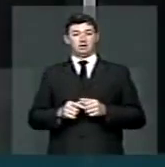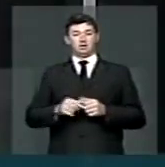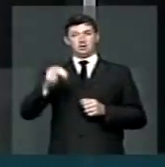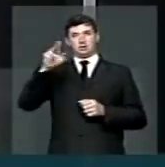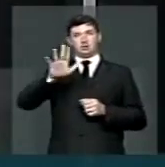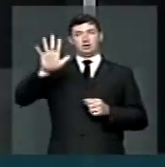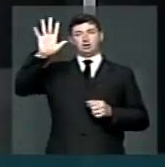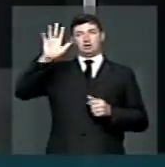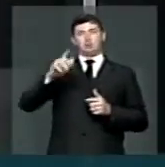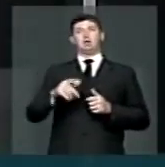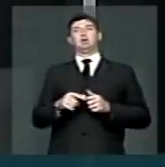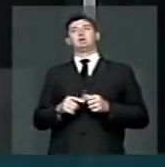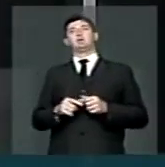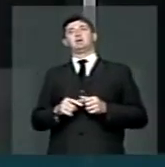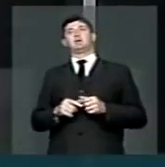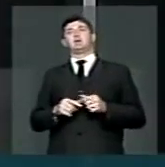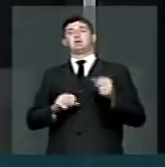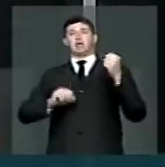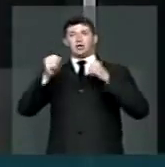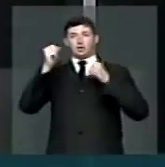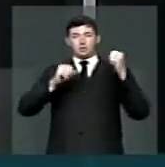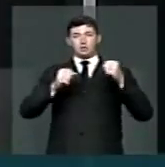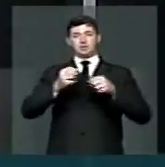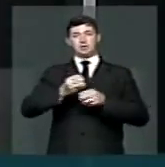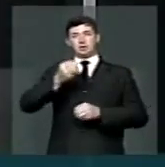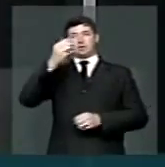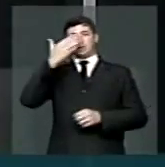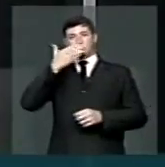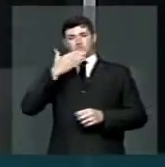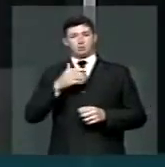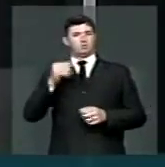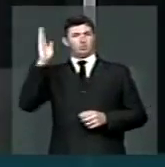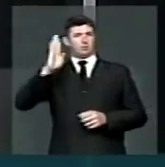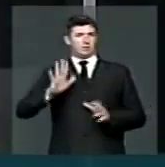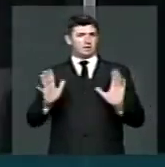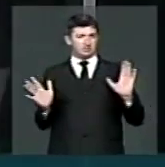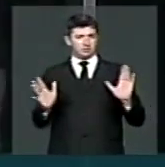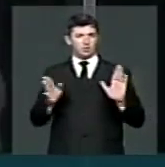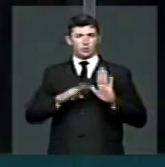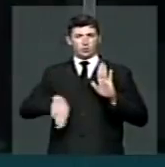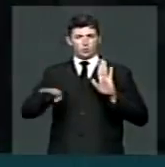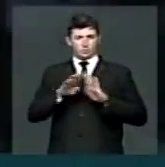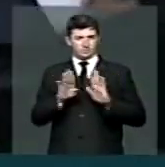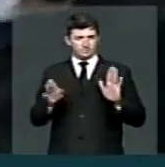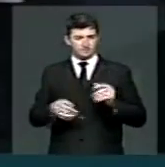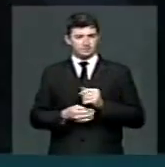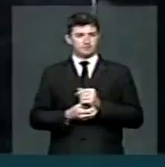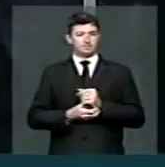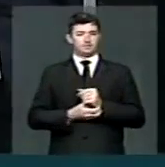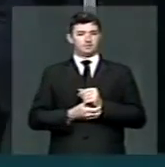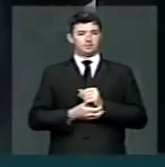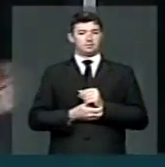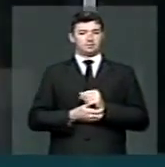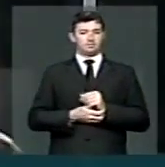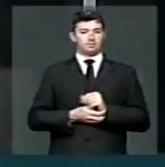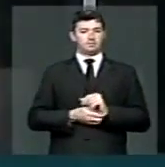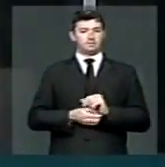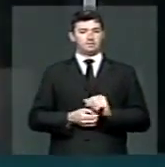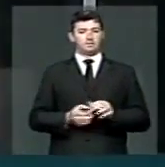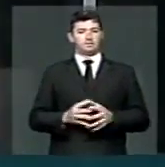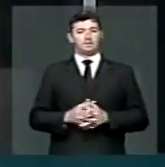Nordeste, da indústria canavieira, do Brasil como, digamos, como um todo.